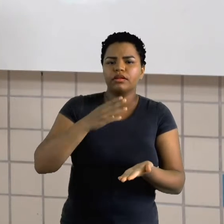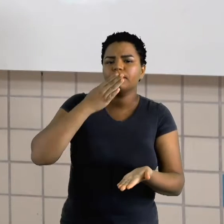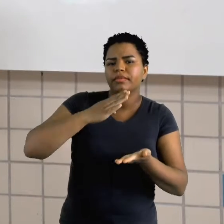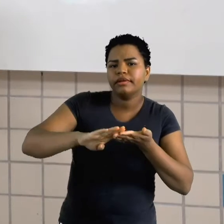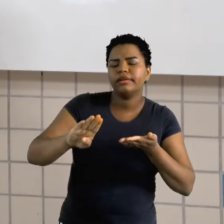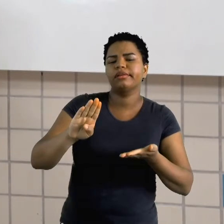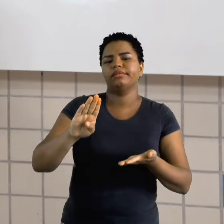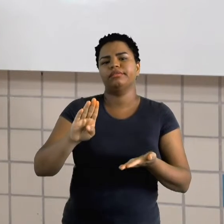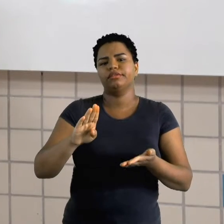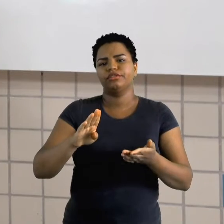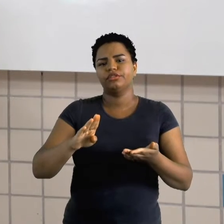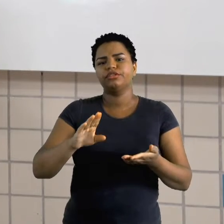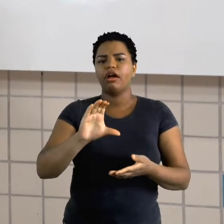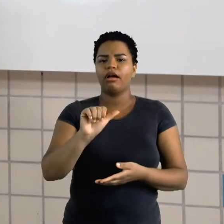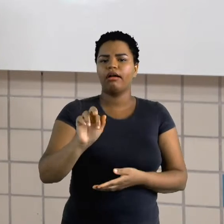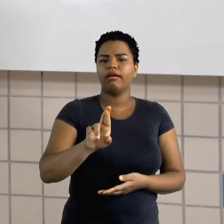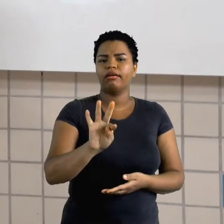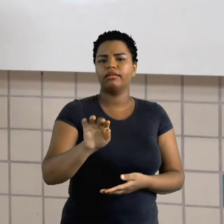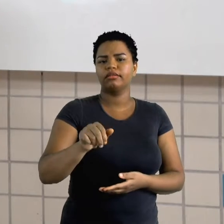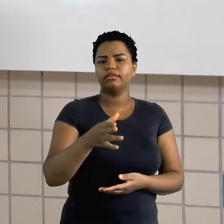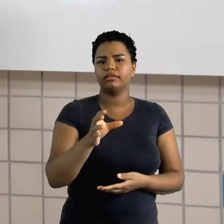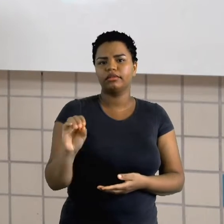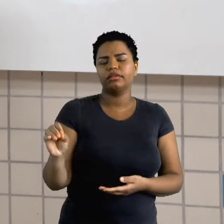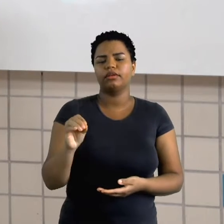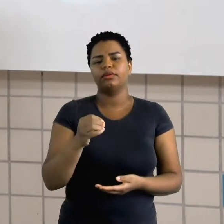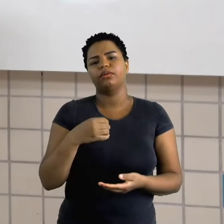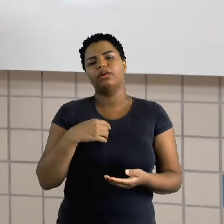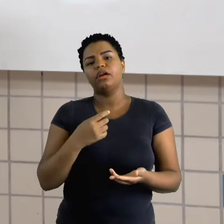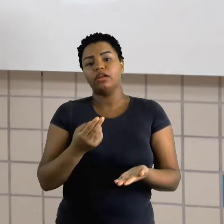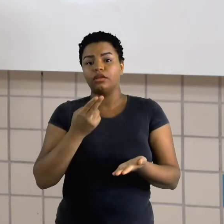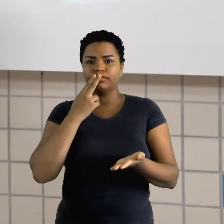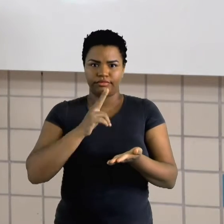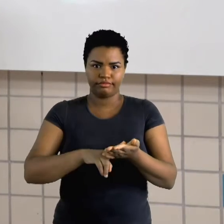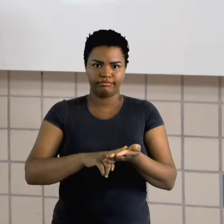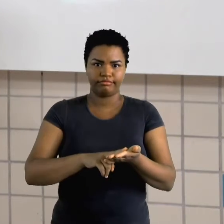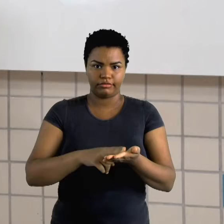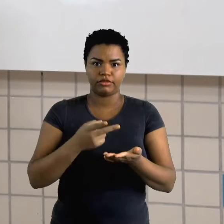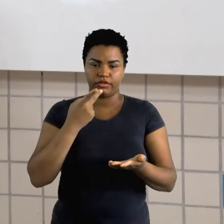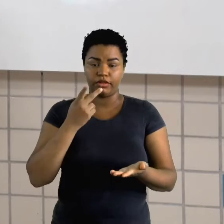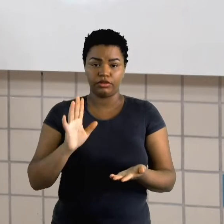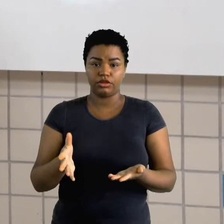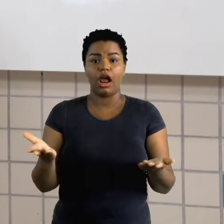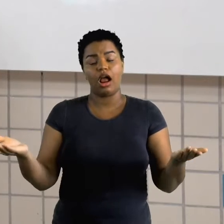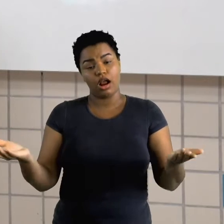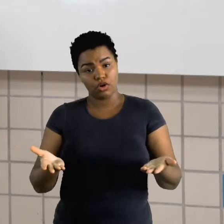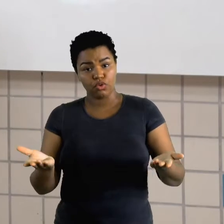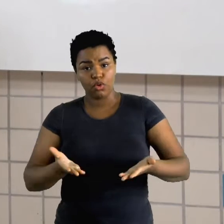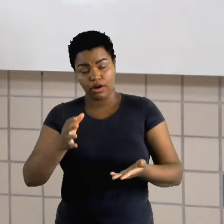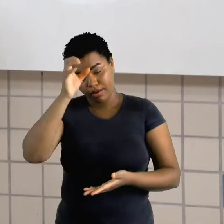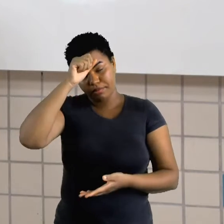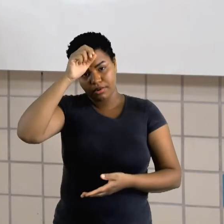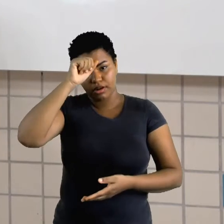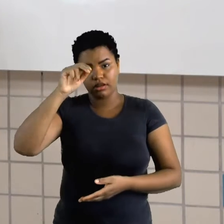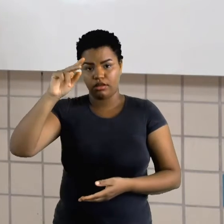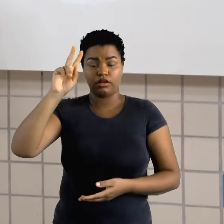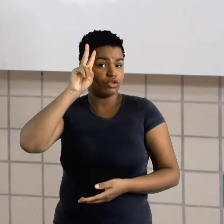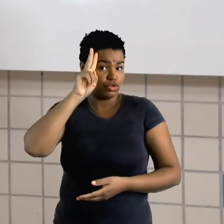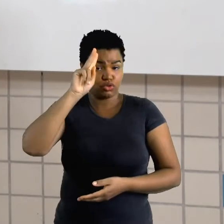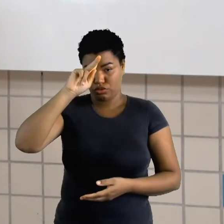nós estamos vendo sobre carta. Vamos estar falando da autobiografia. Então, para escrever uma